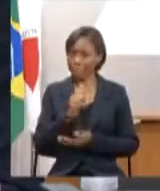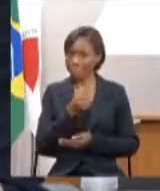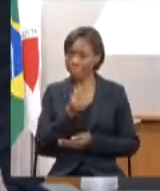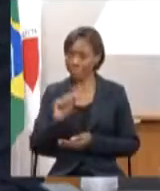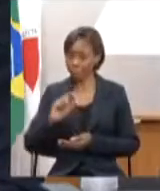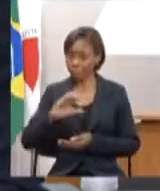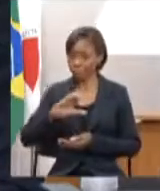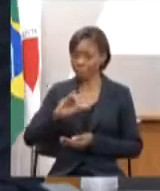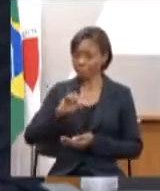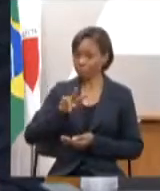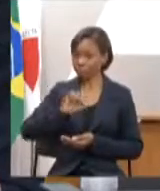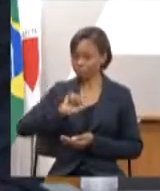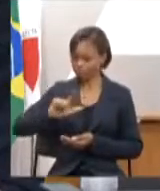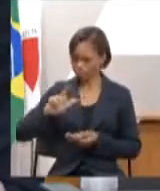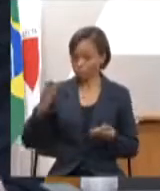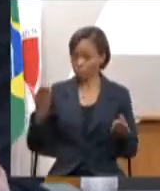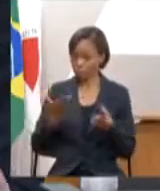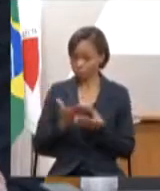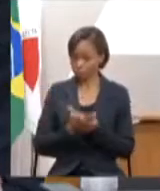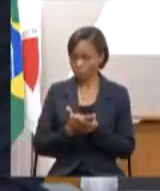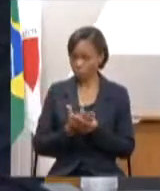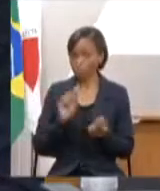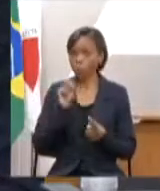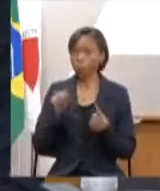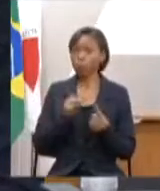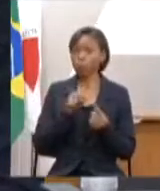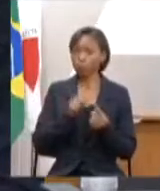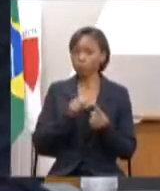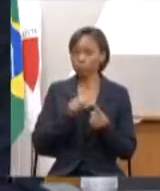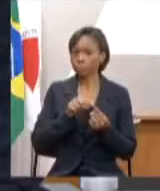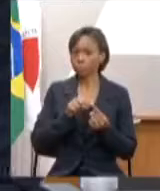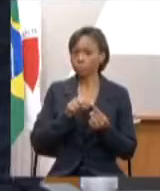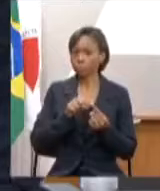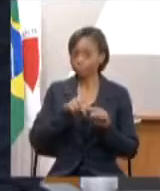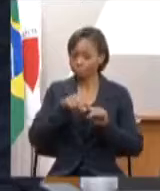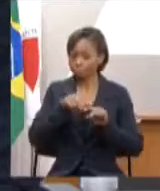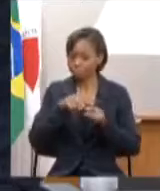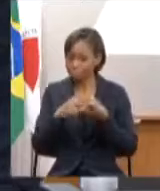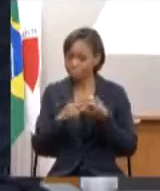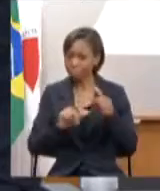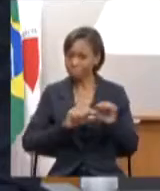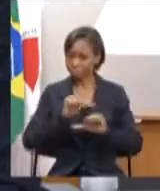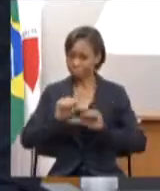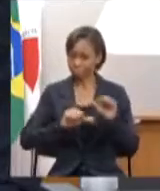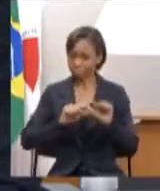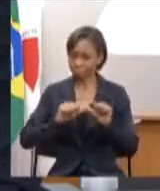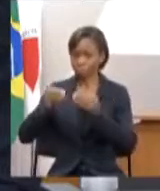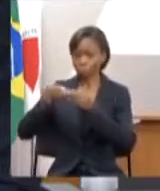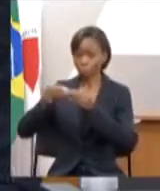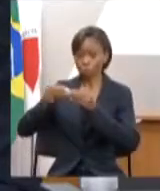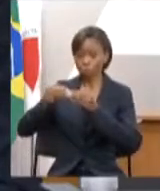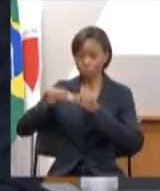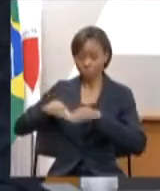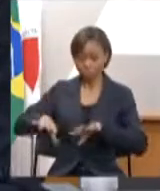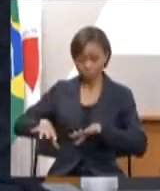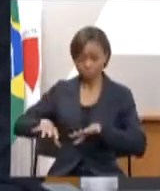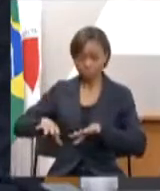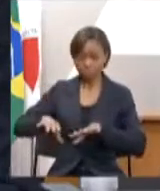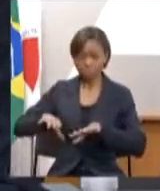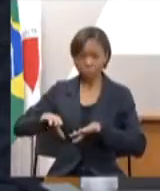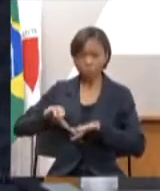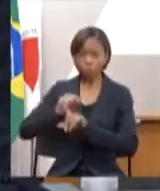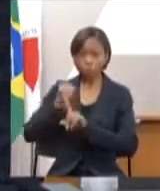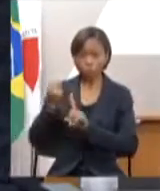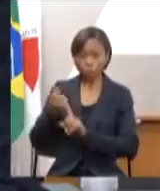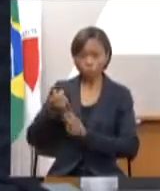reparação dos danos socioeconômicos e de danos morais e difusos